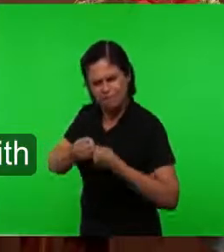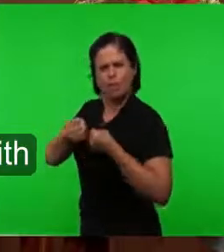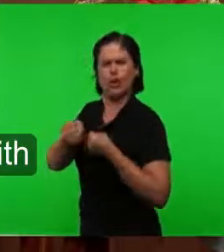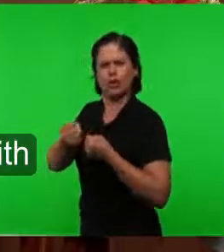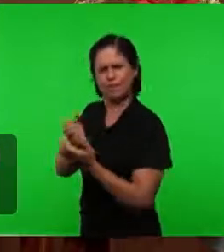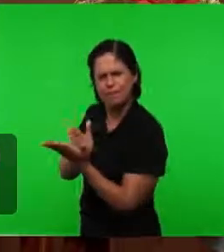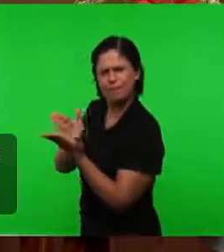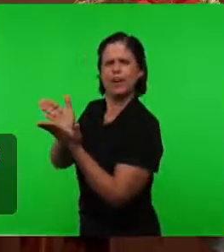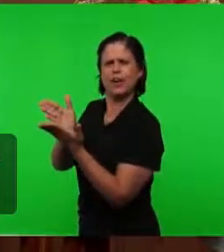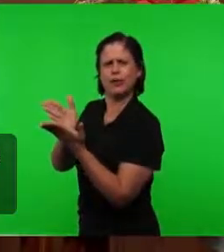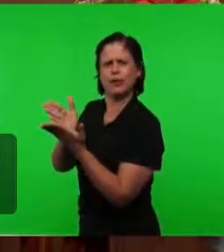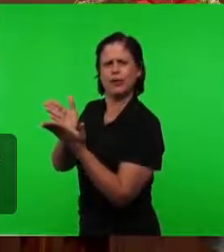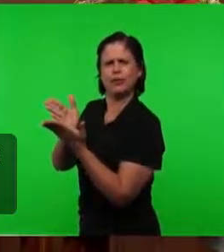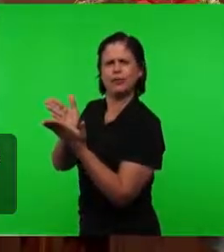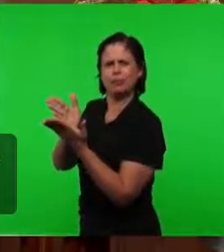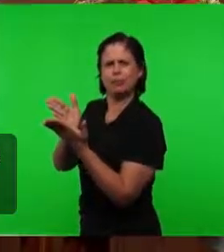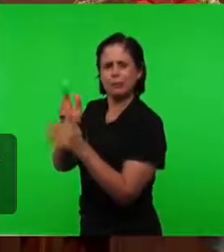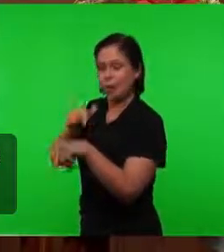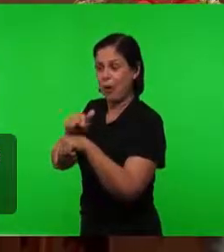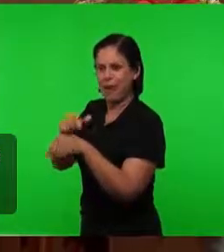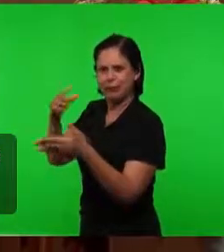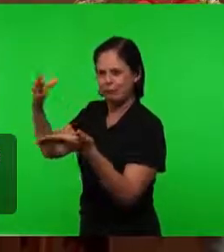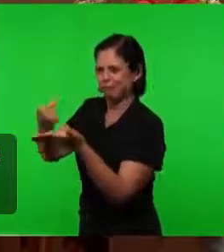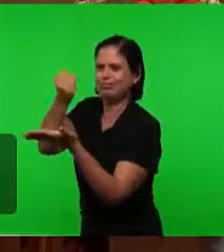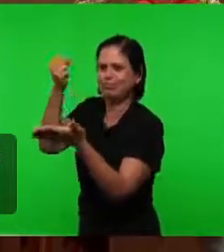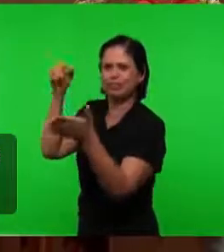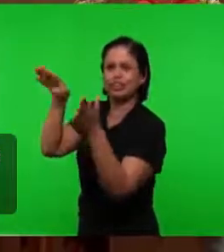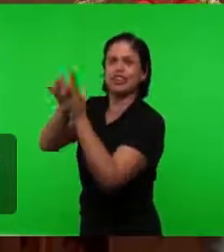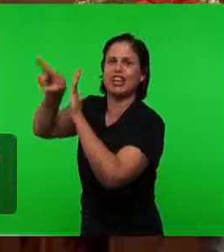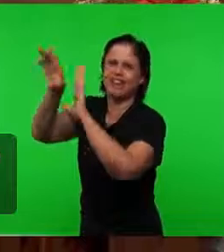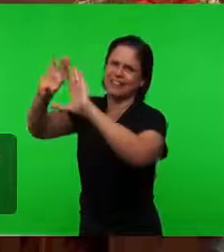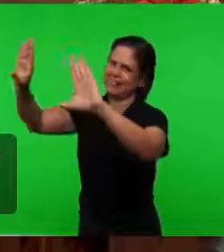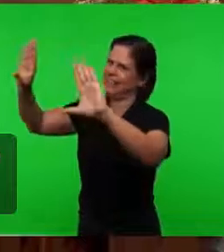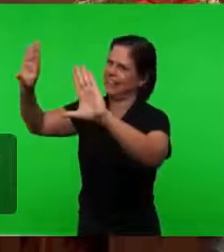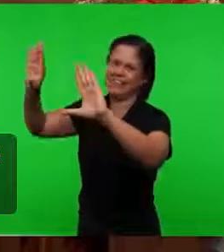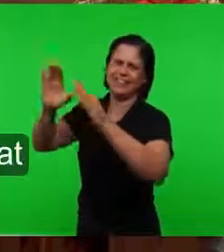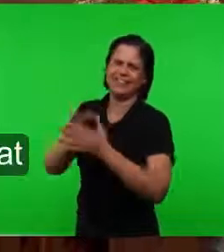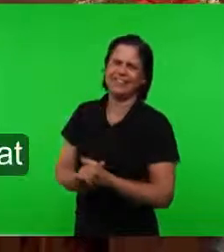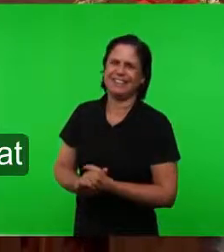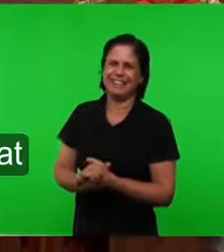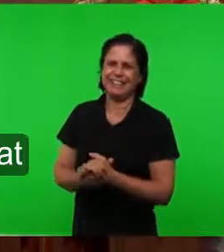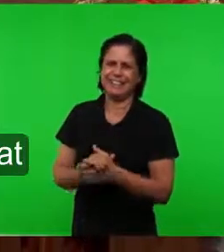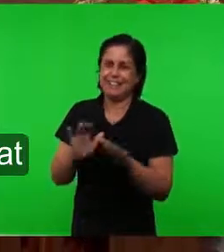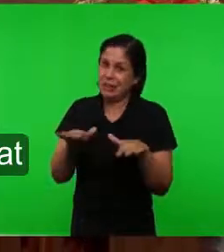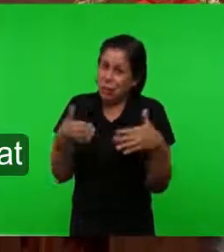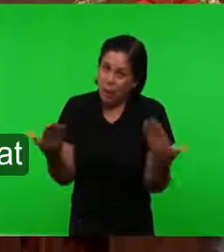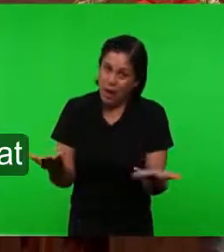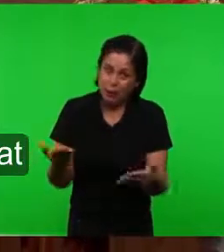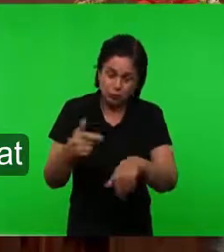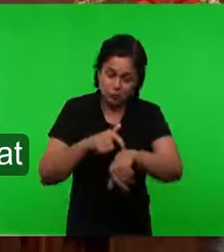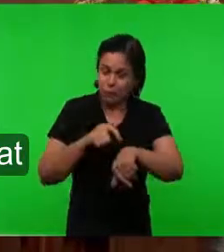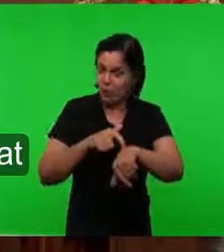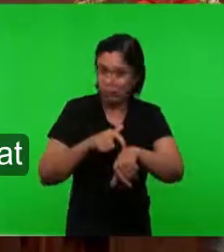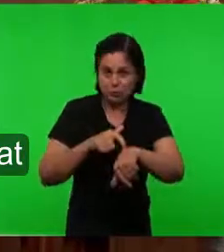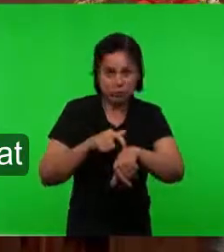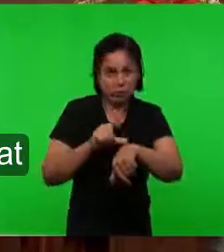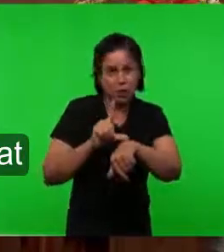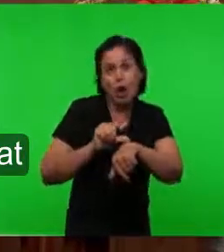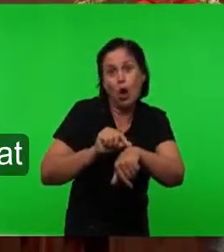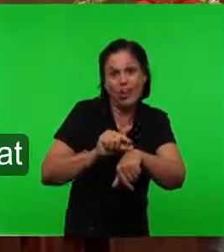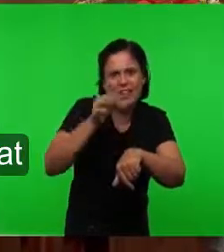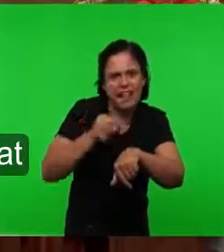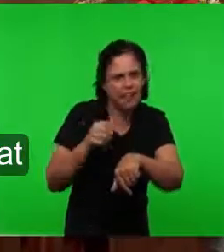caminhar Da igreja Com a chegada Da igreja É o ponto final Não sabemos A que dia Nem a que hora